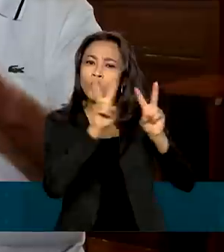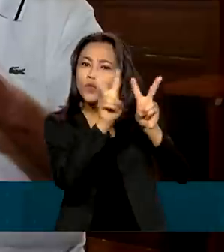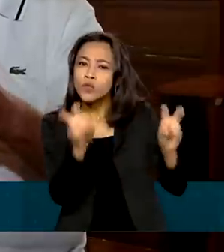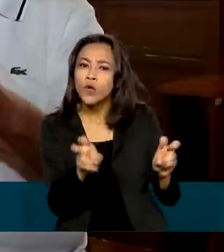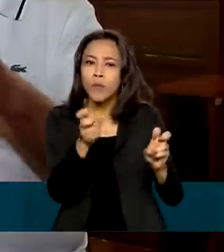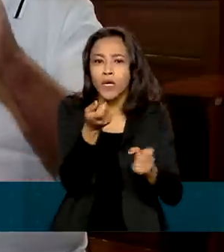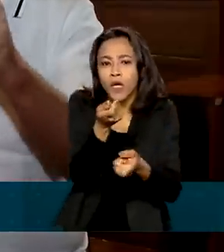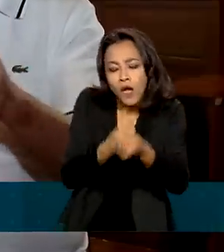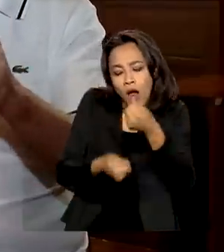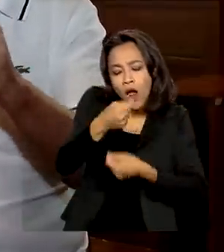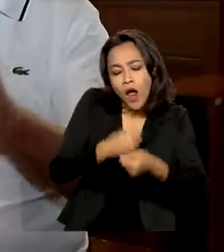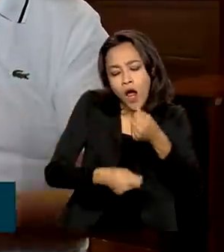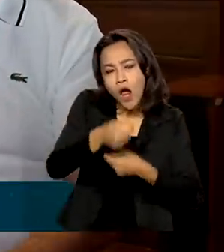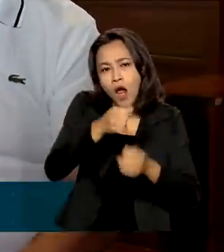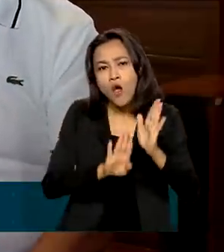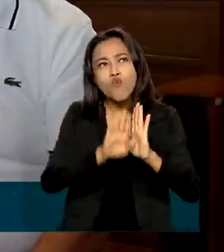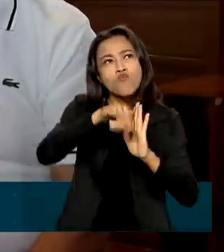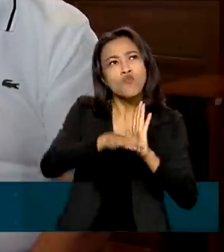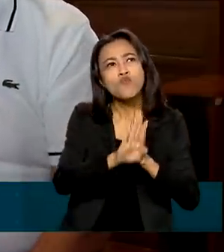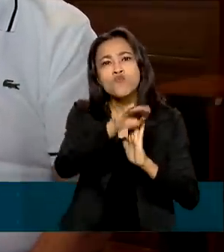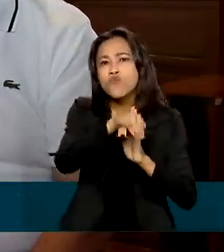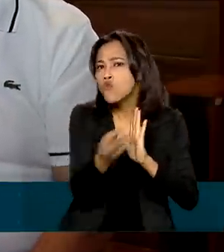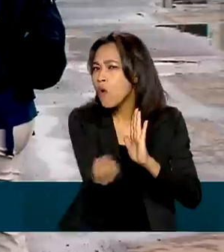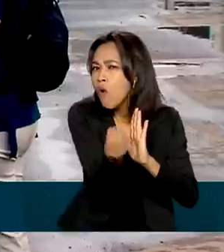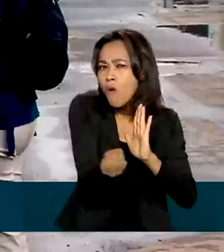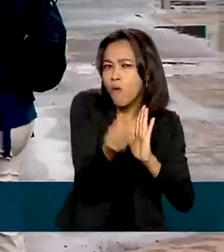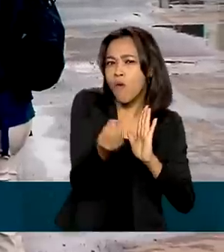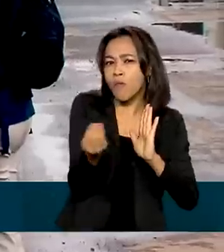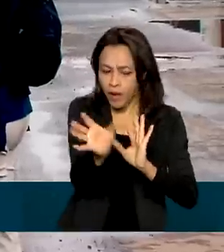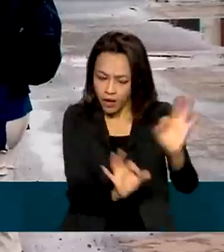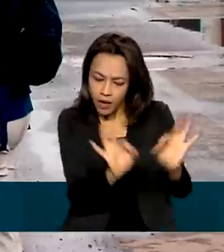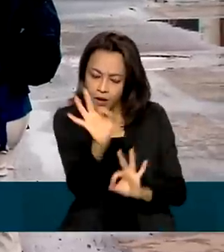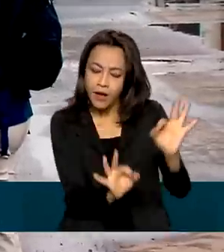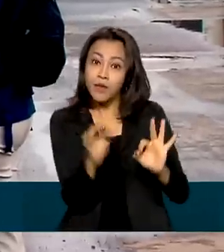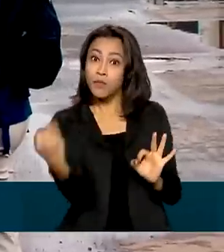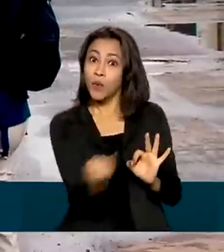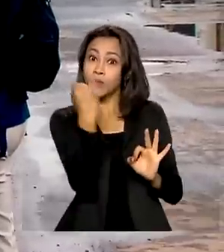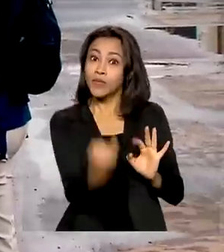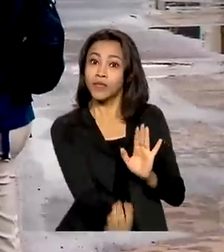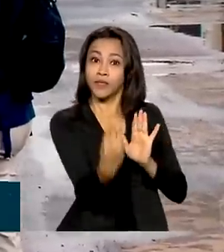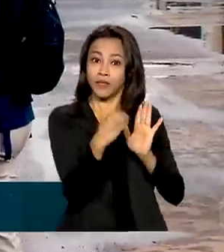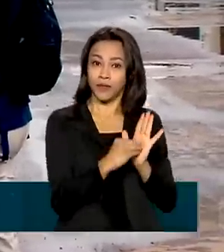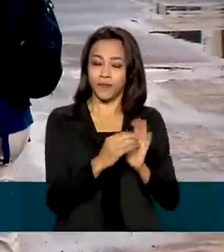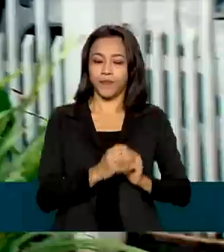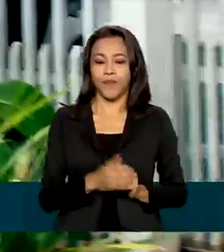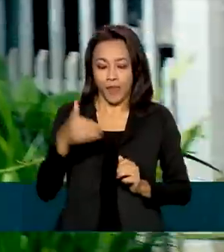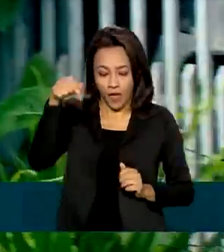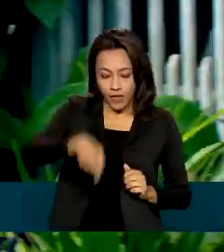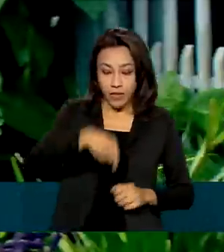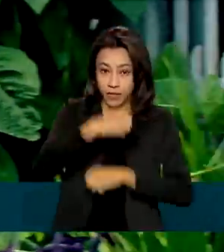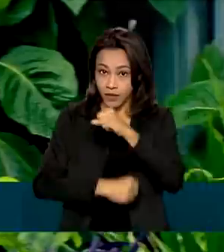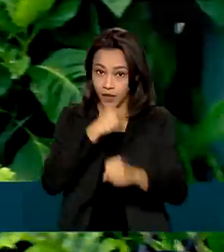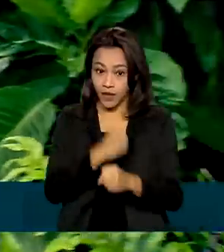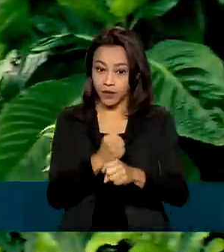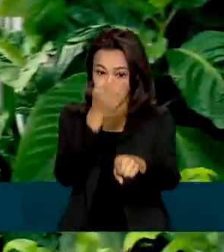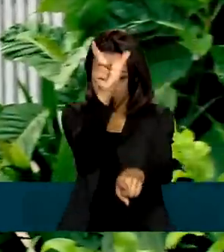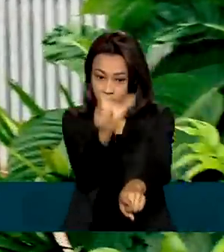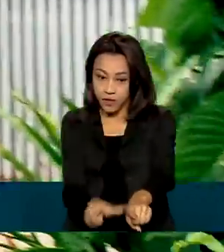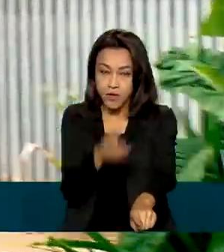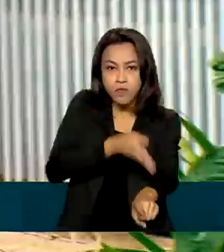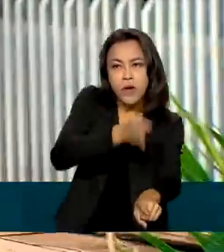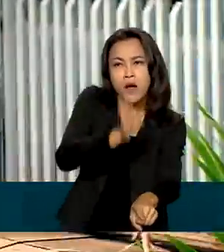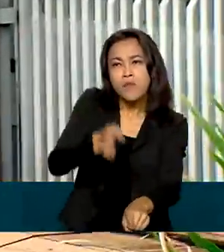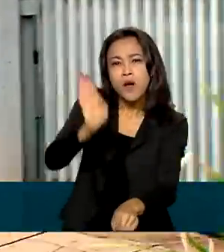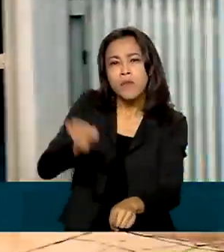realmente necessárias ao planejamento. Agora, em 2022, os pesquisadores vão visitar 89